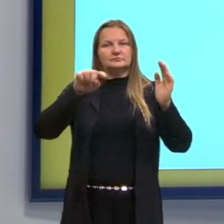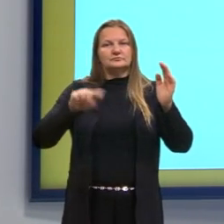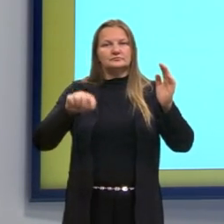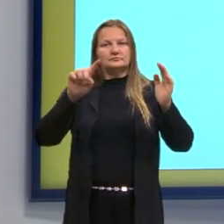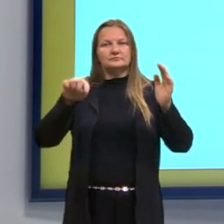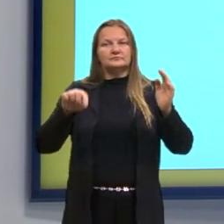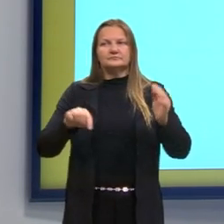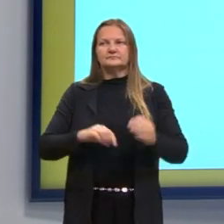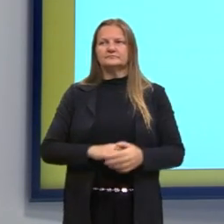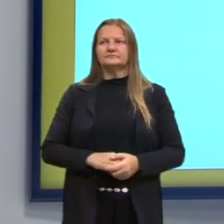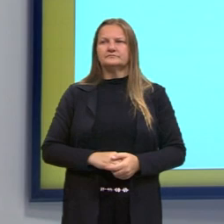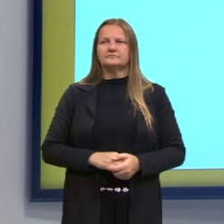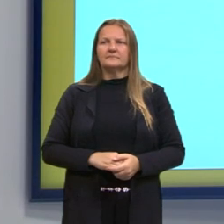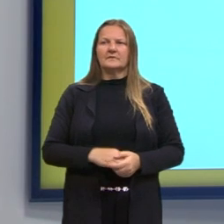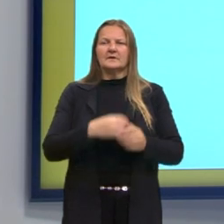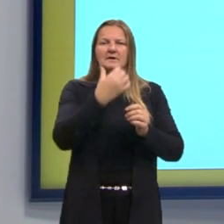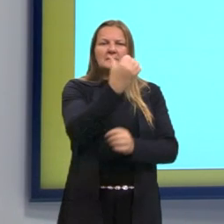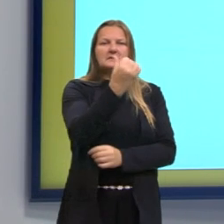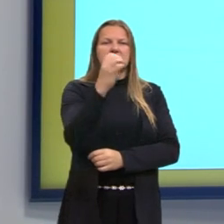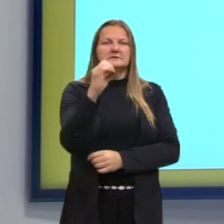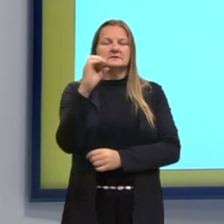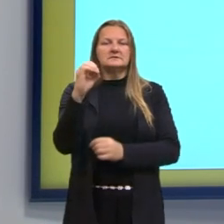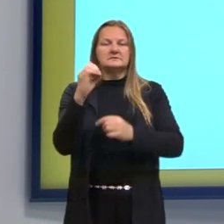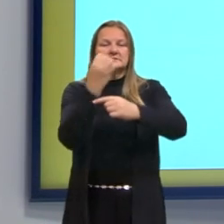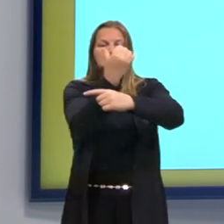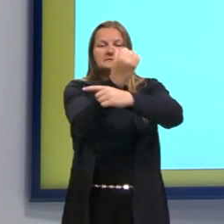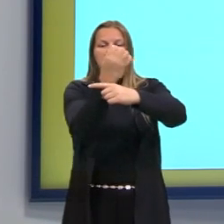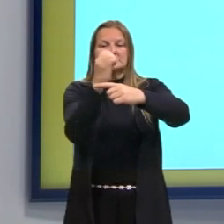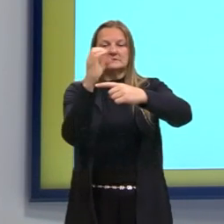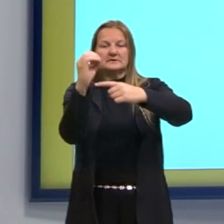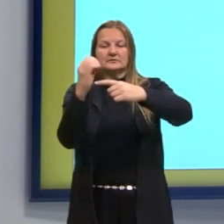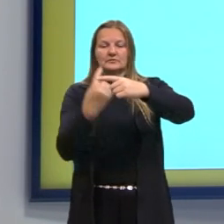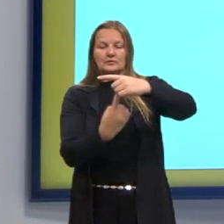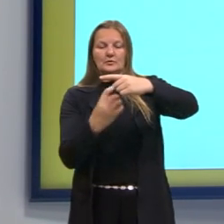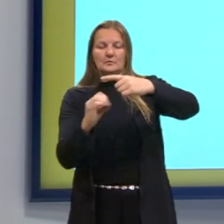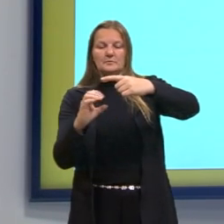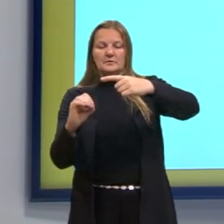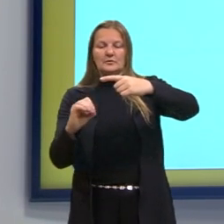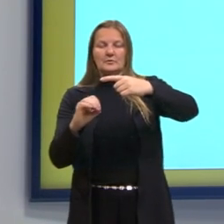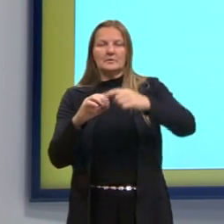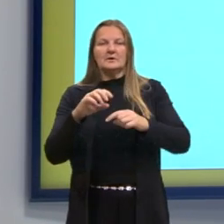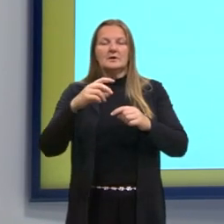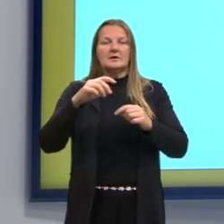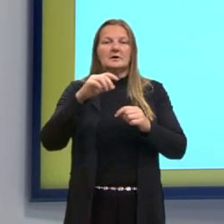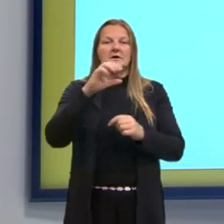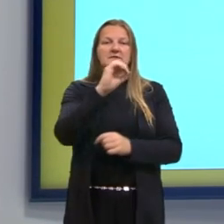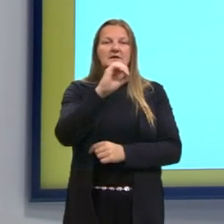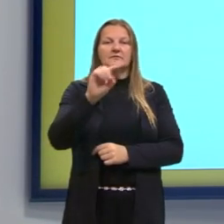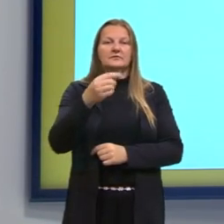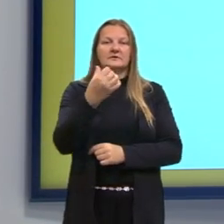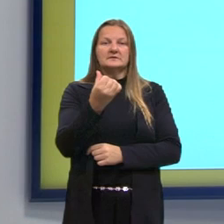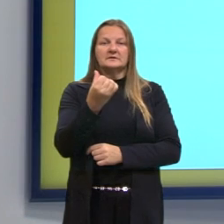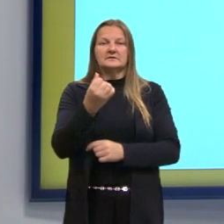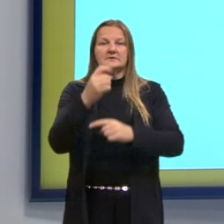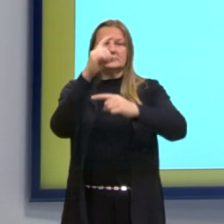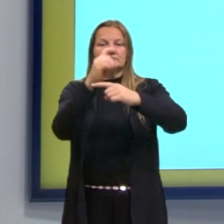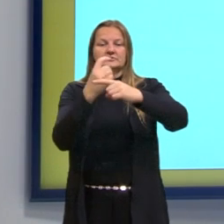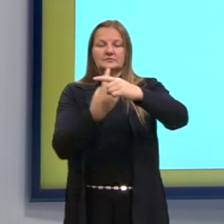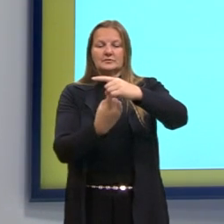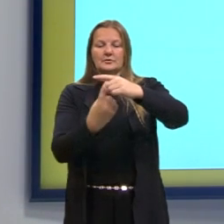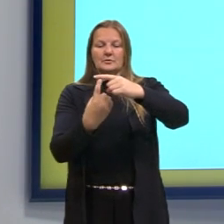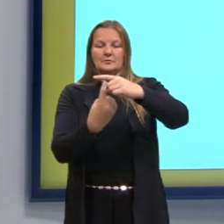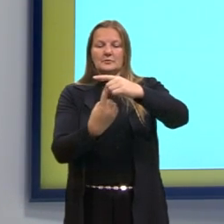simplifiquei? 600 sobre 1.000 resulta 0,6. O x sobre 1.000 eu